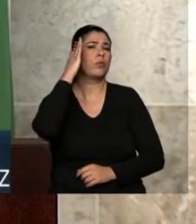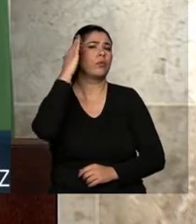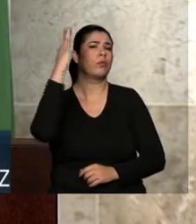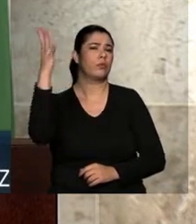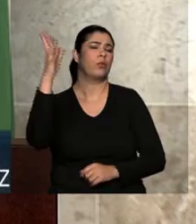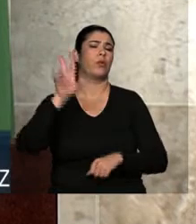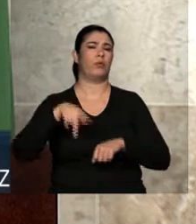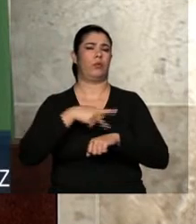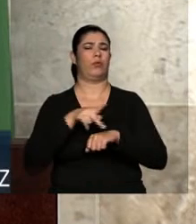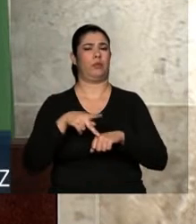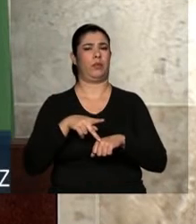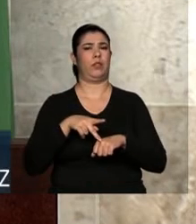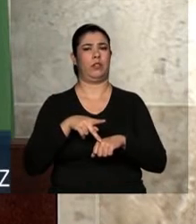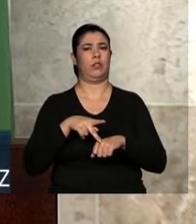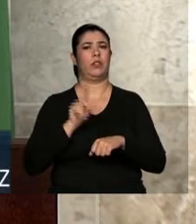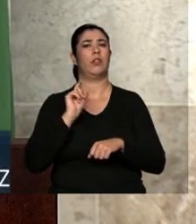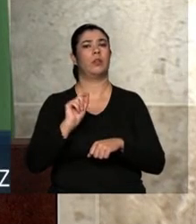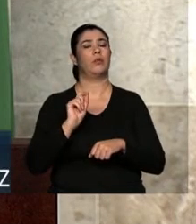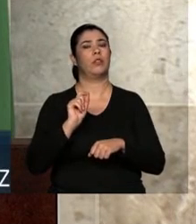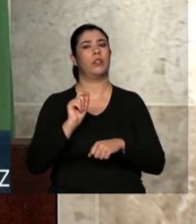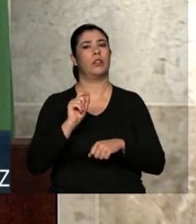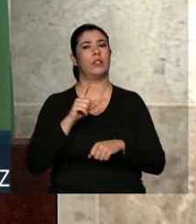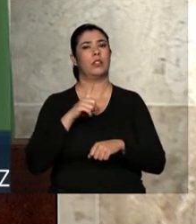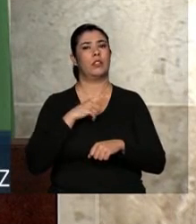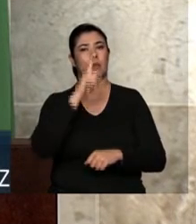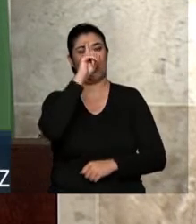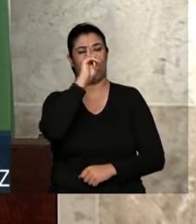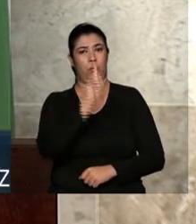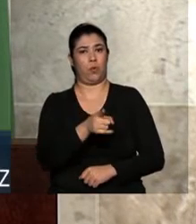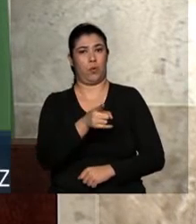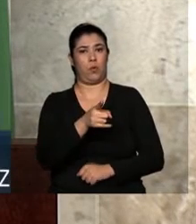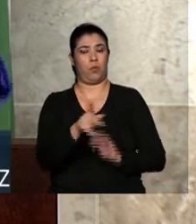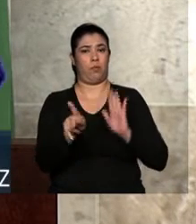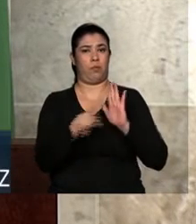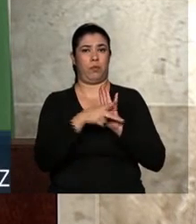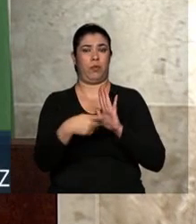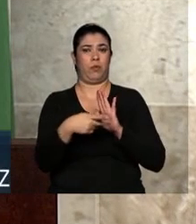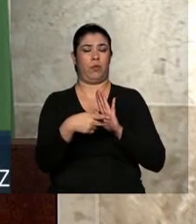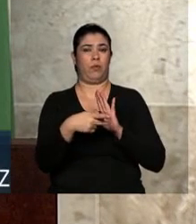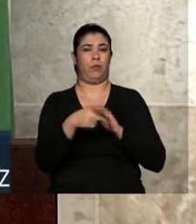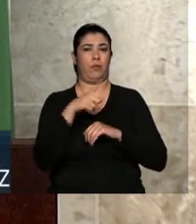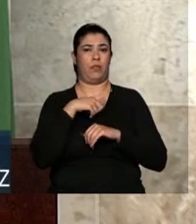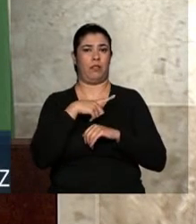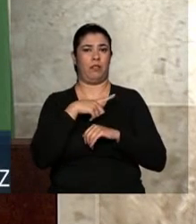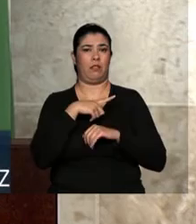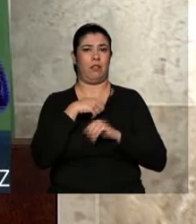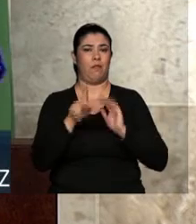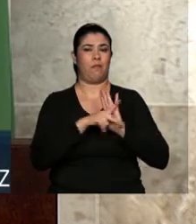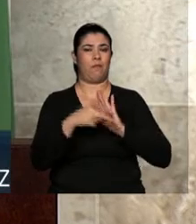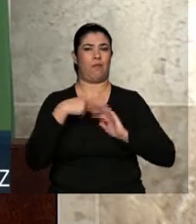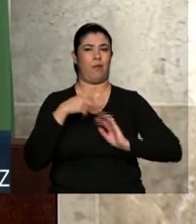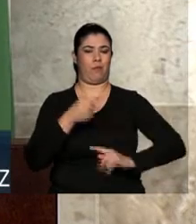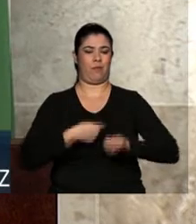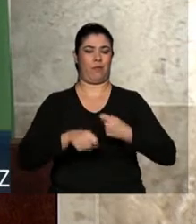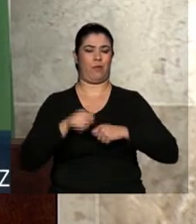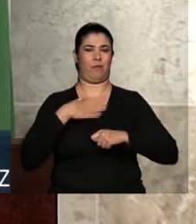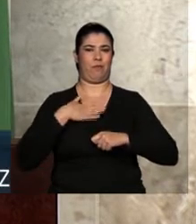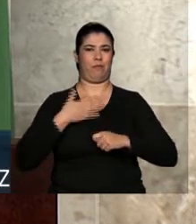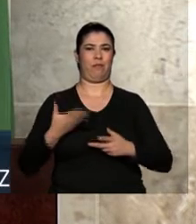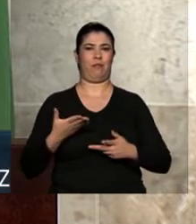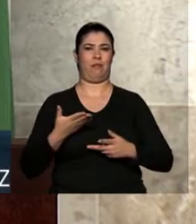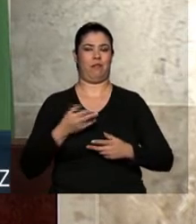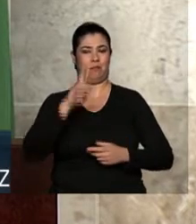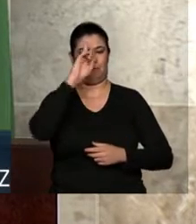do nosso país, que é ser dono de um próprio, de um seu negócio, aquele negócio que